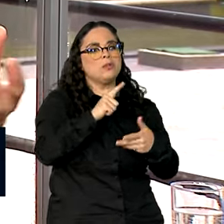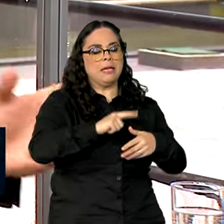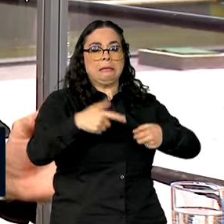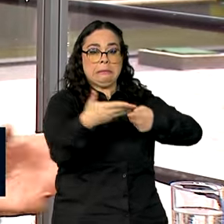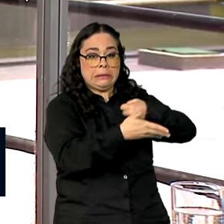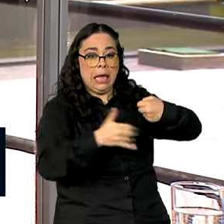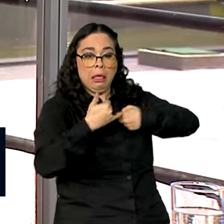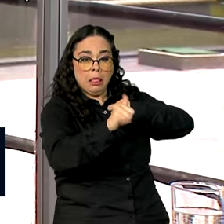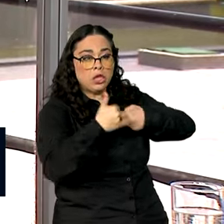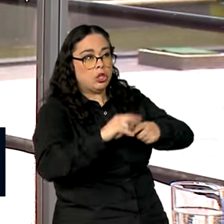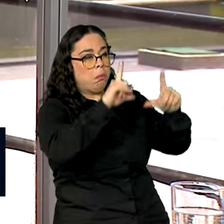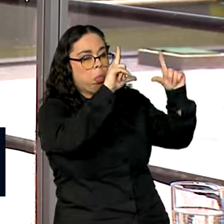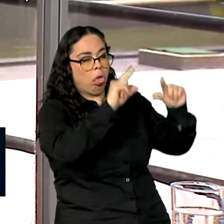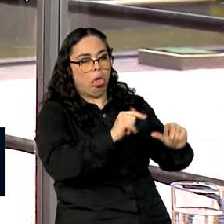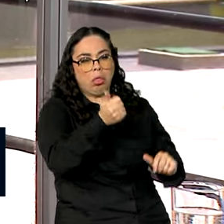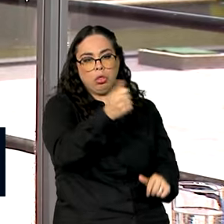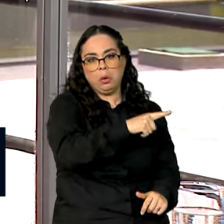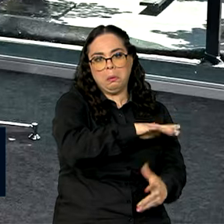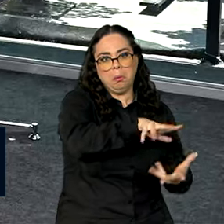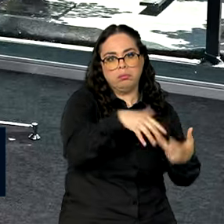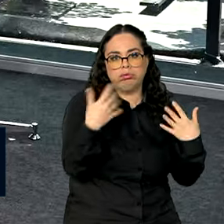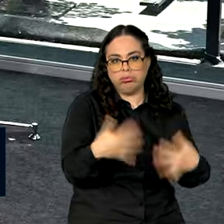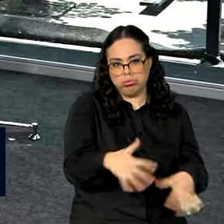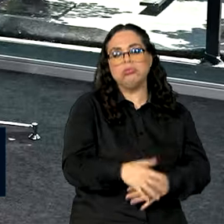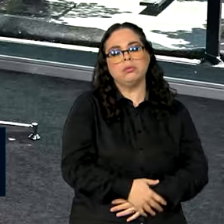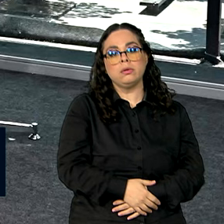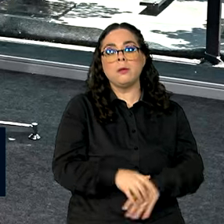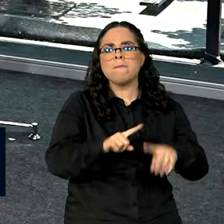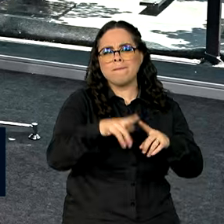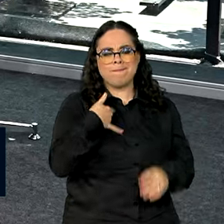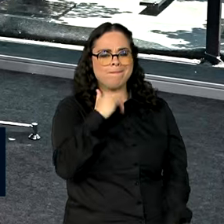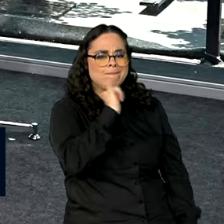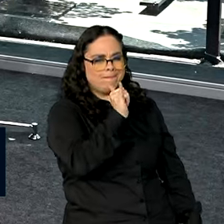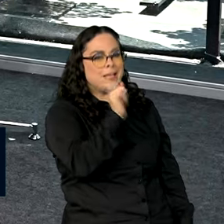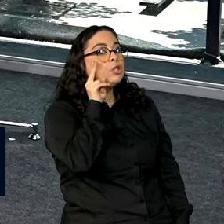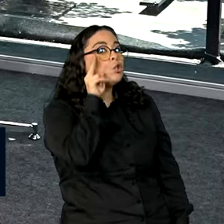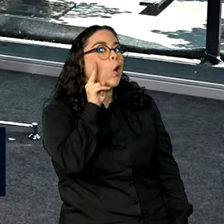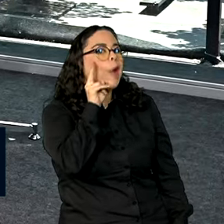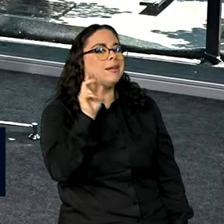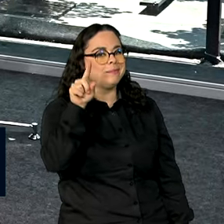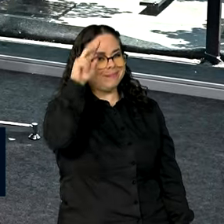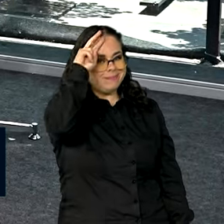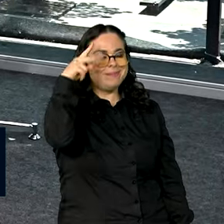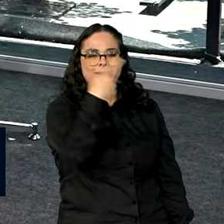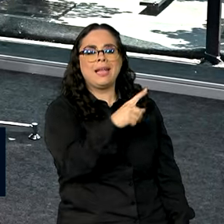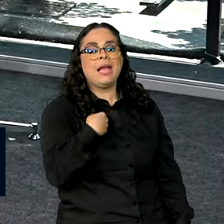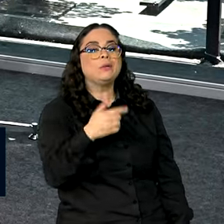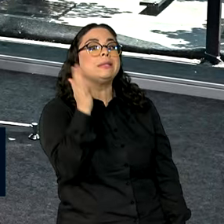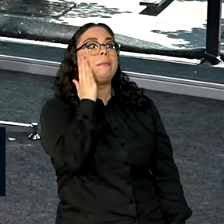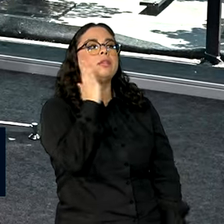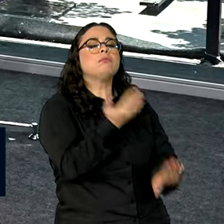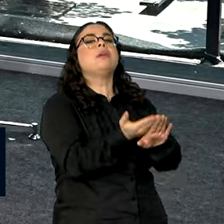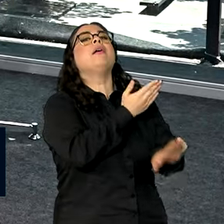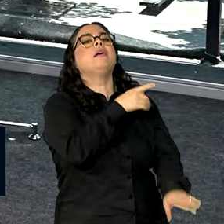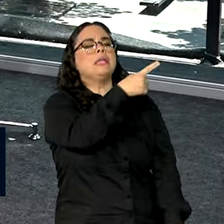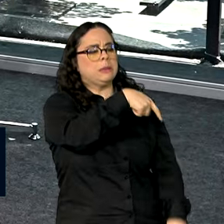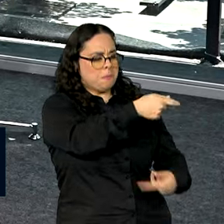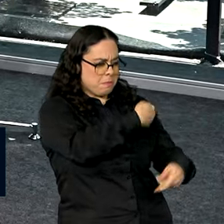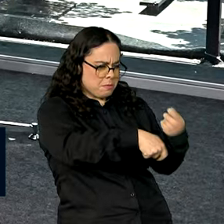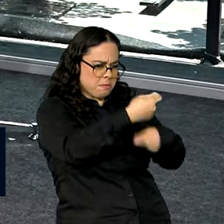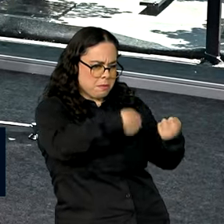piores do que a média global. Agora, eu queria que o senhor contasse uma história aqui para a gente, porque eu fiquei sabendo que toda essa